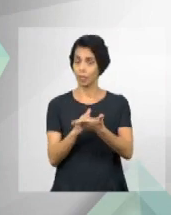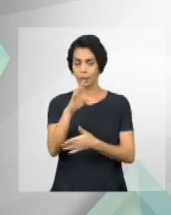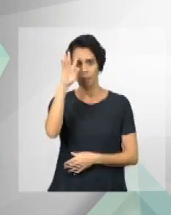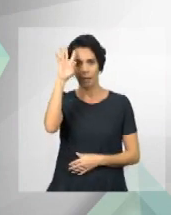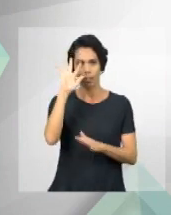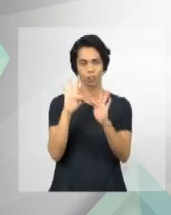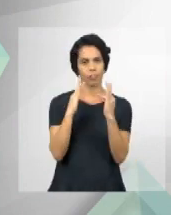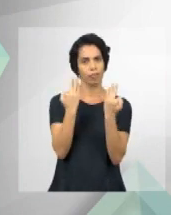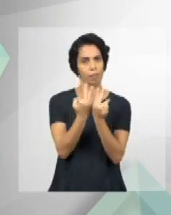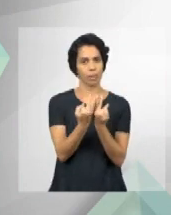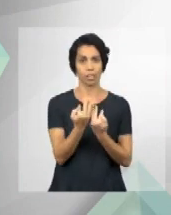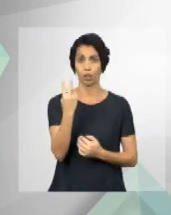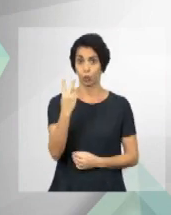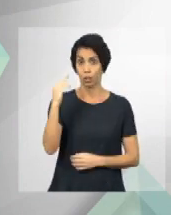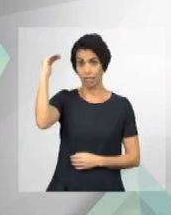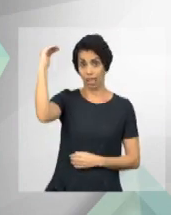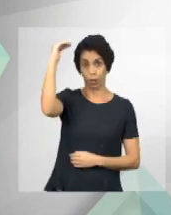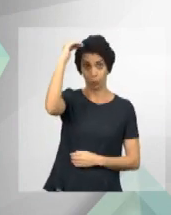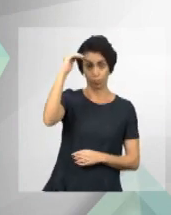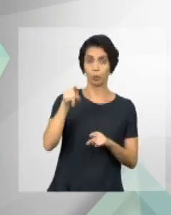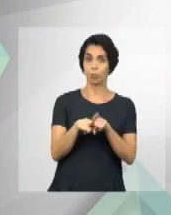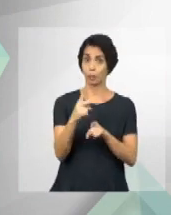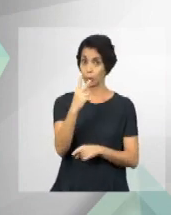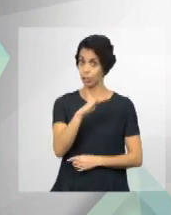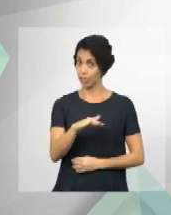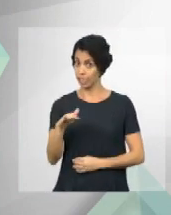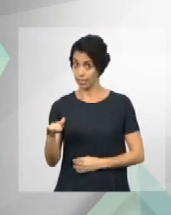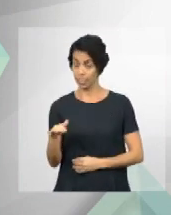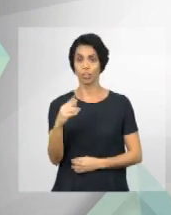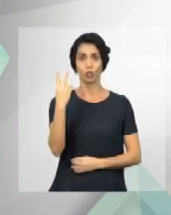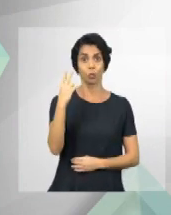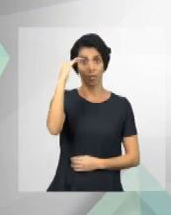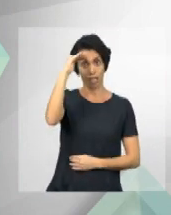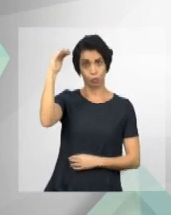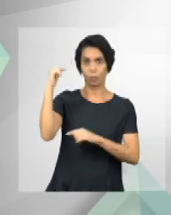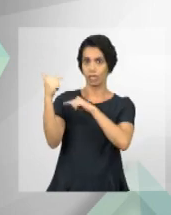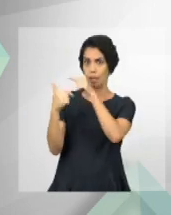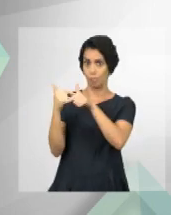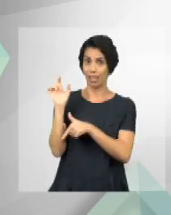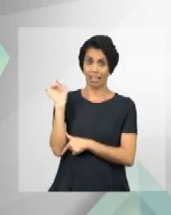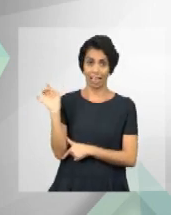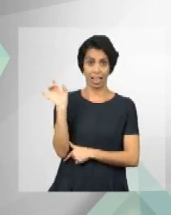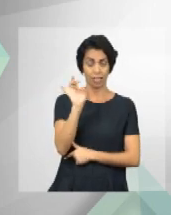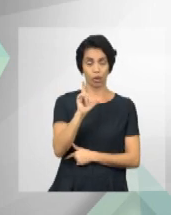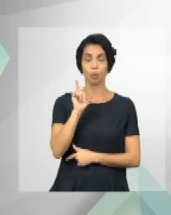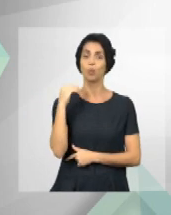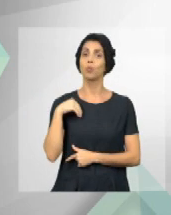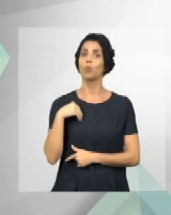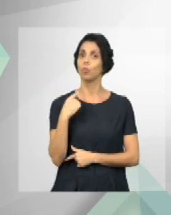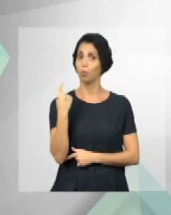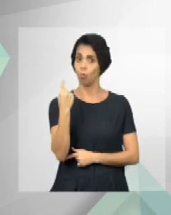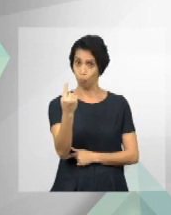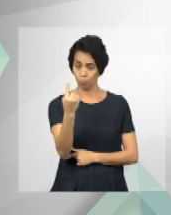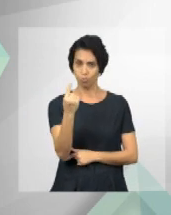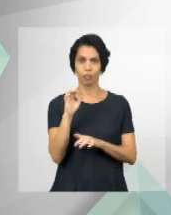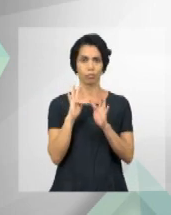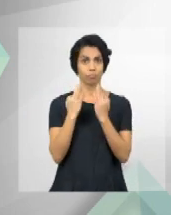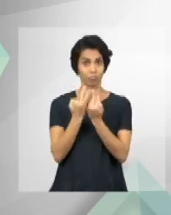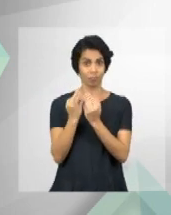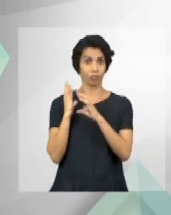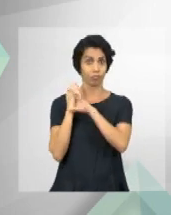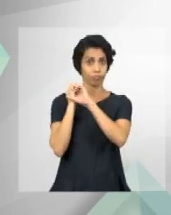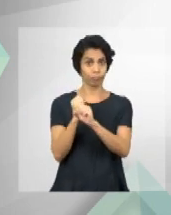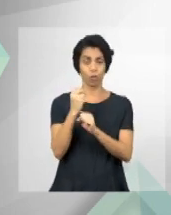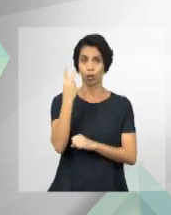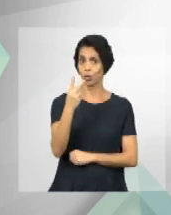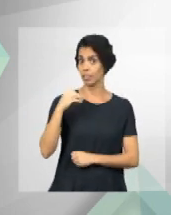uma família com dois adultos e duas crianças. Só os adultos trabalham e cada um ganha um salário mínimo. A renda total da família